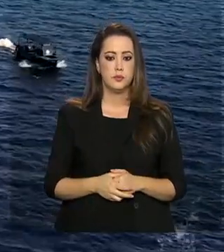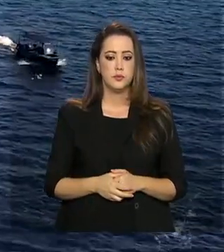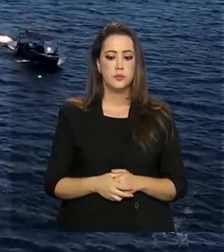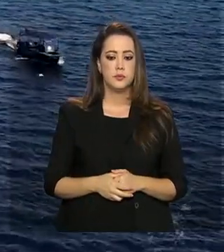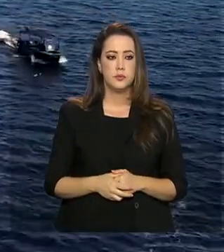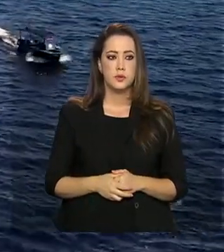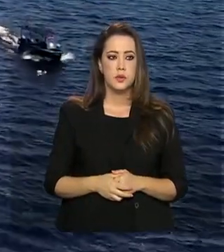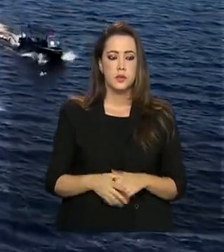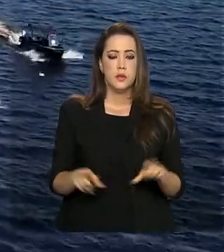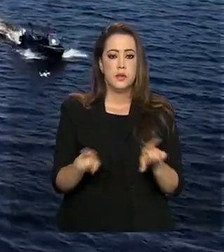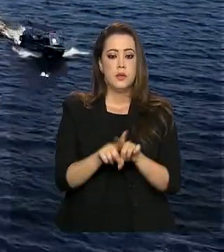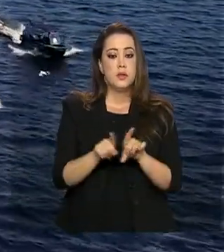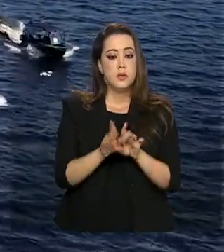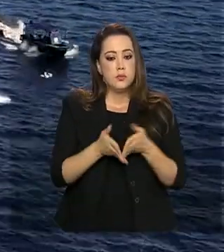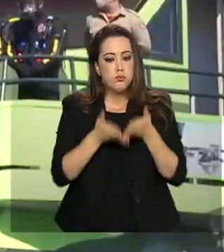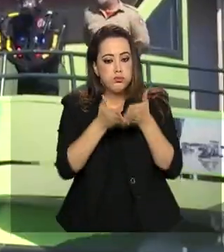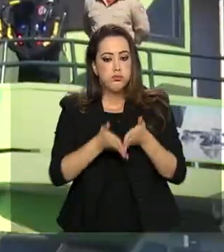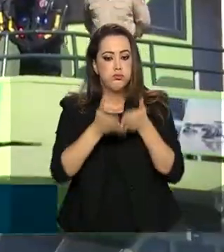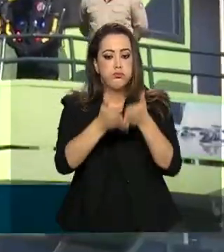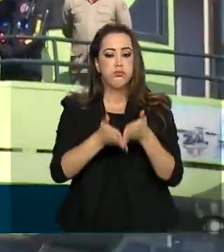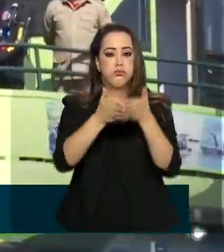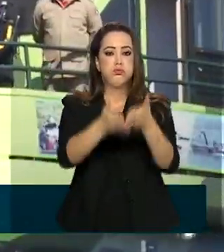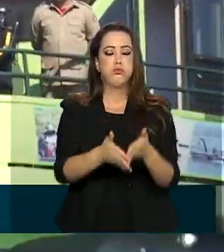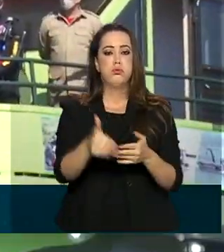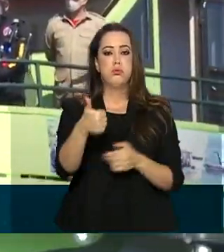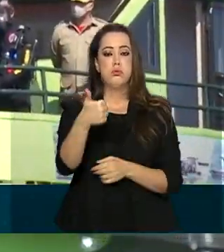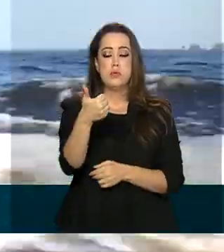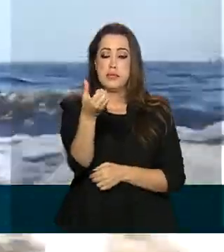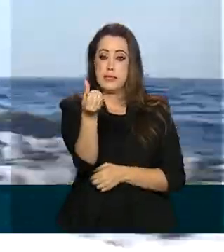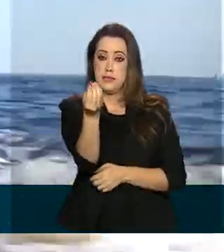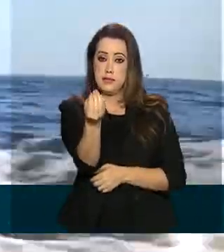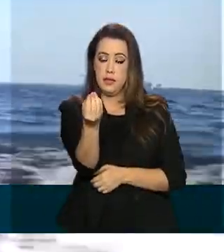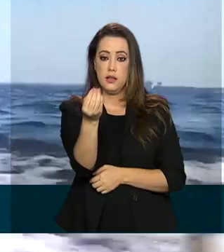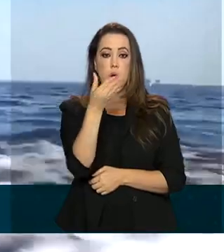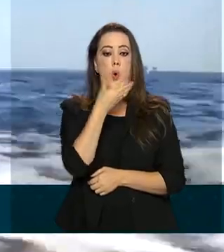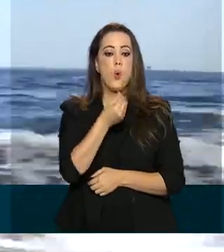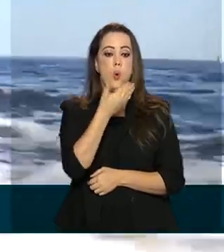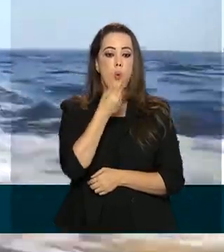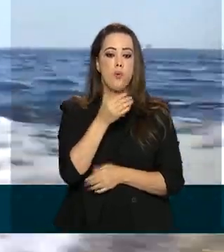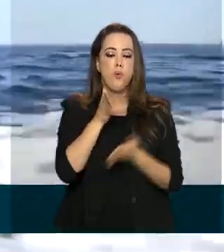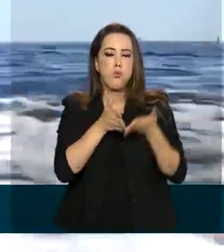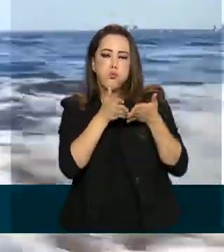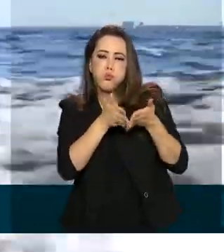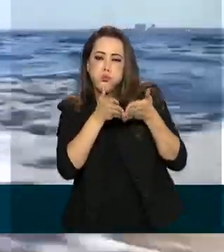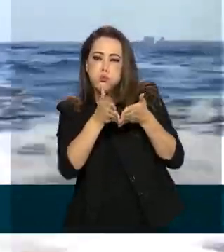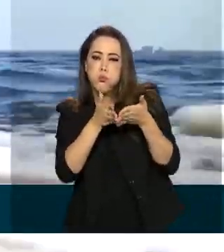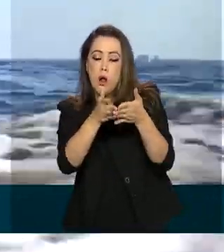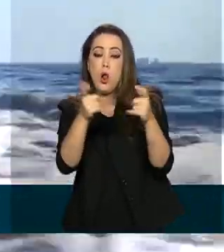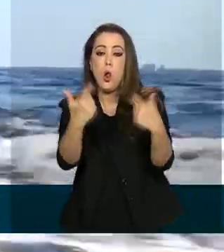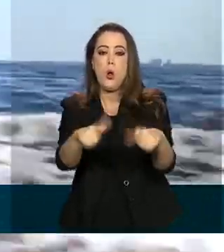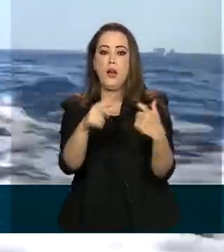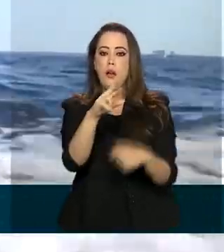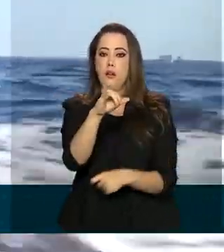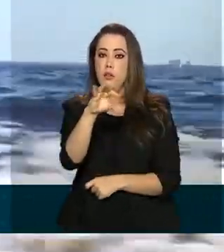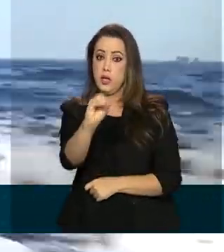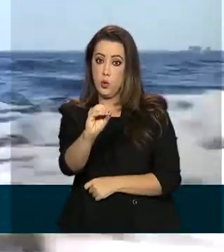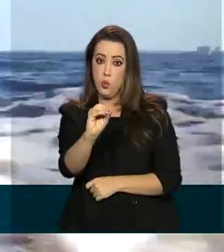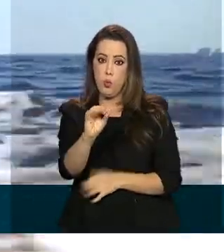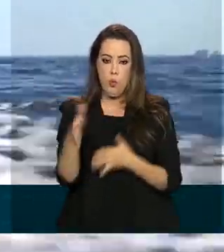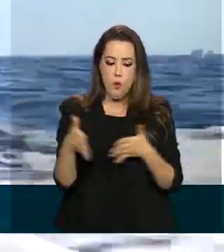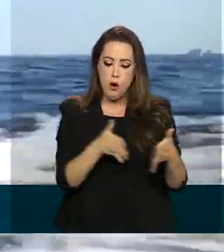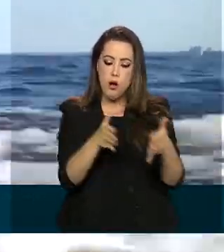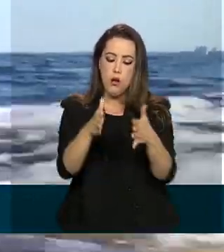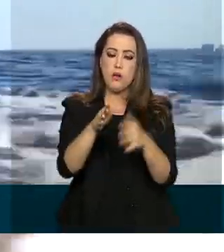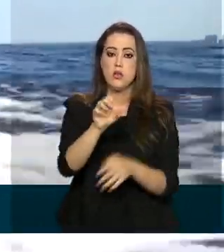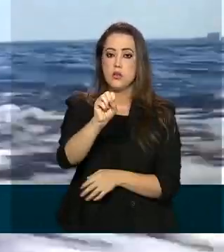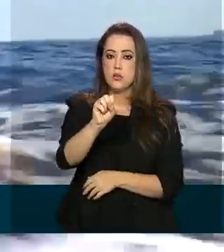A embarcação tem capacidade para levar cerca de 60 homens. A base Arpão ficará atracada no Rio Solimões, entre os municípios